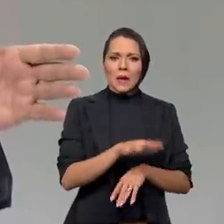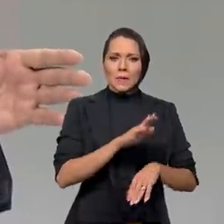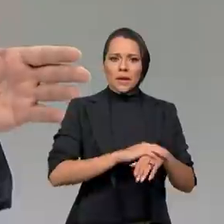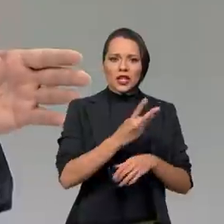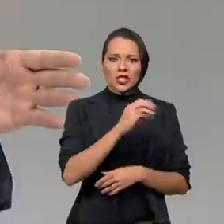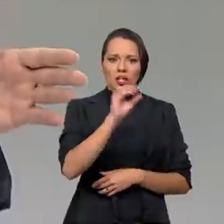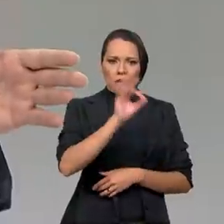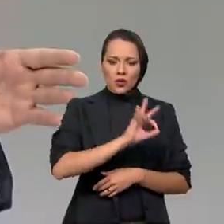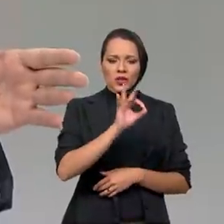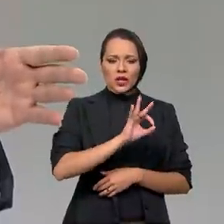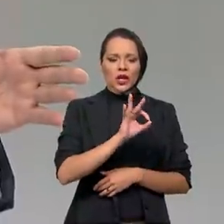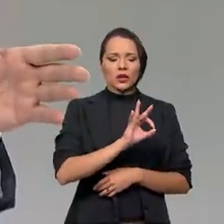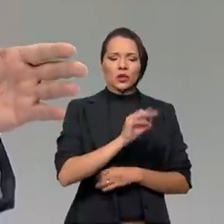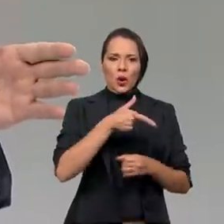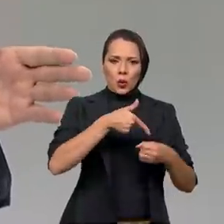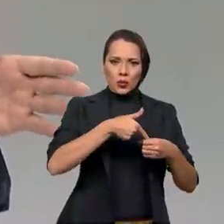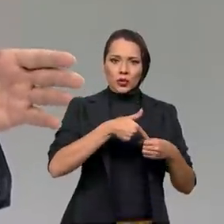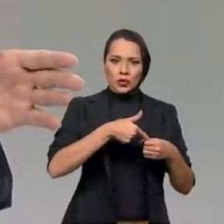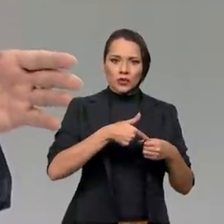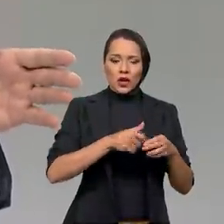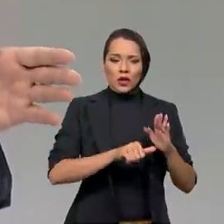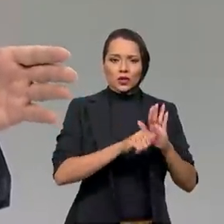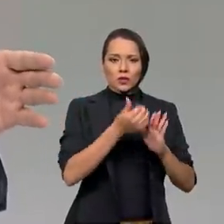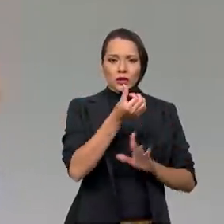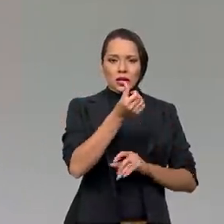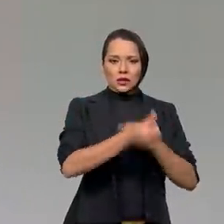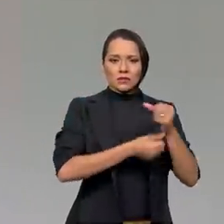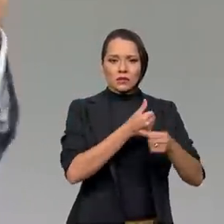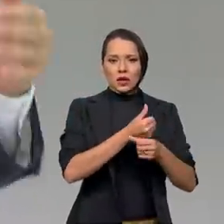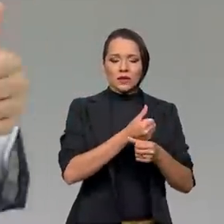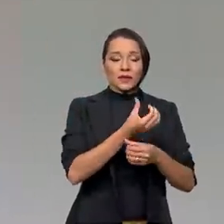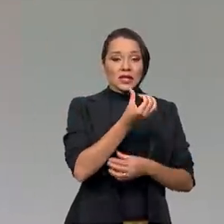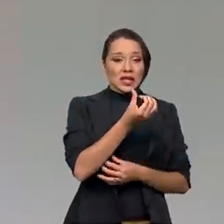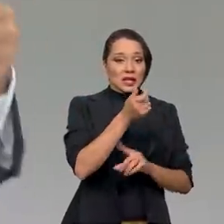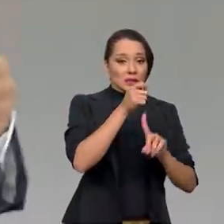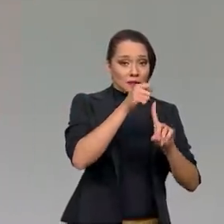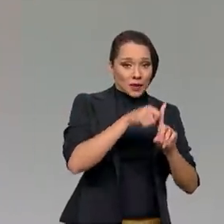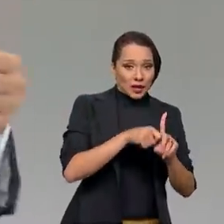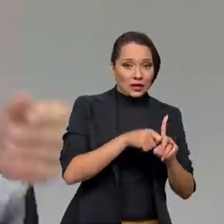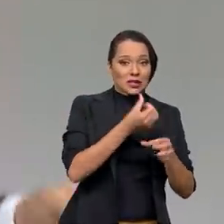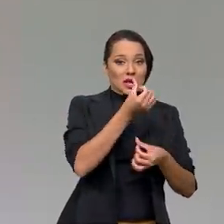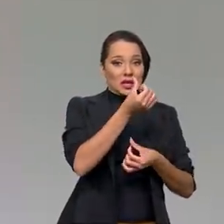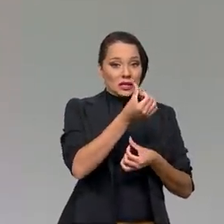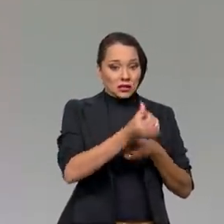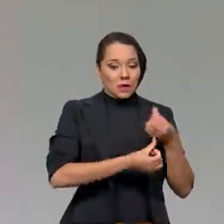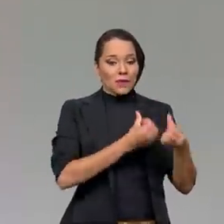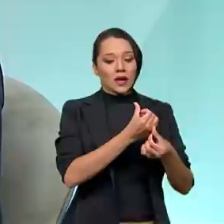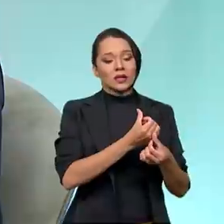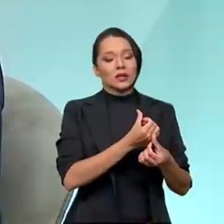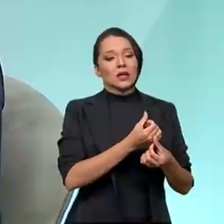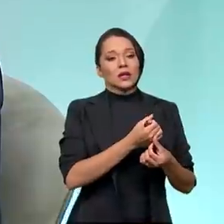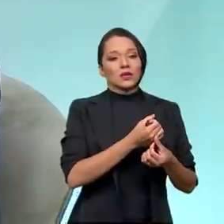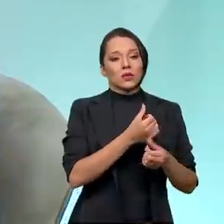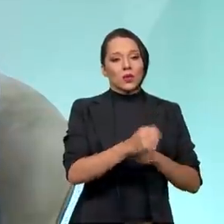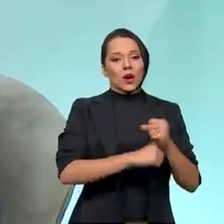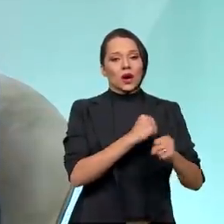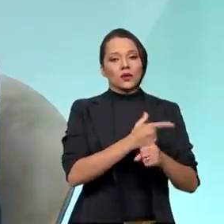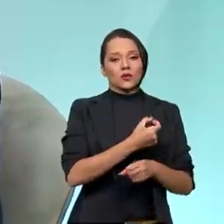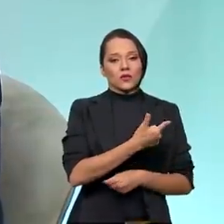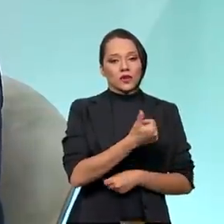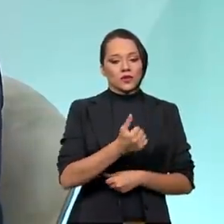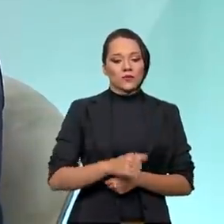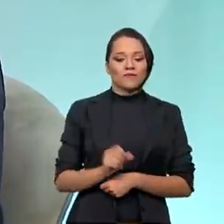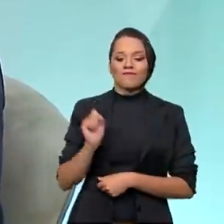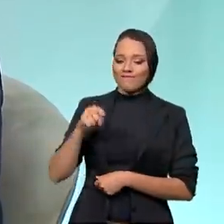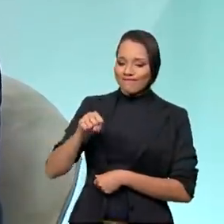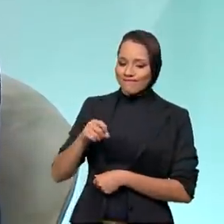30% em relação aos combustíveis no primeiro semestre de 2021, por conta desse efeito cascata. Sim, a arrecadação dos estados